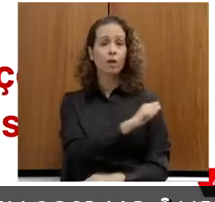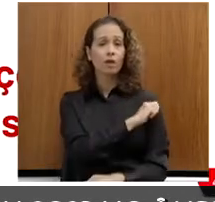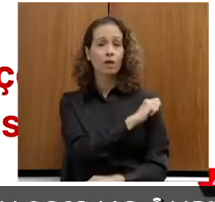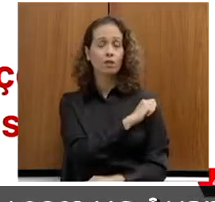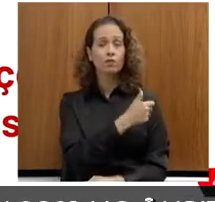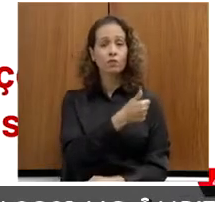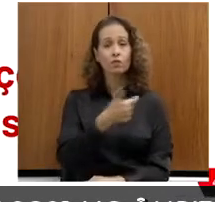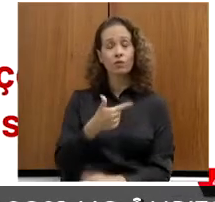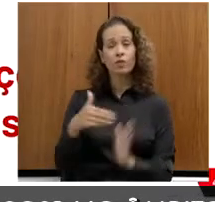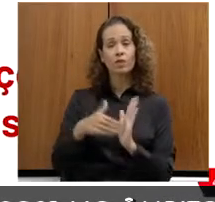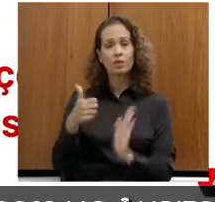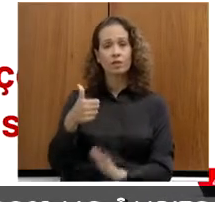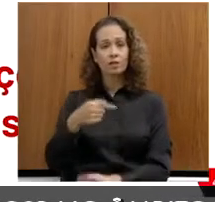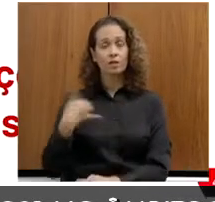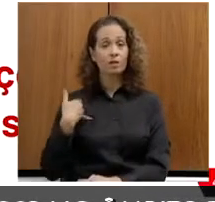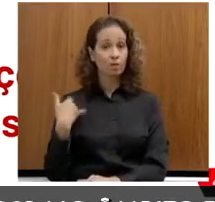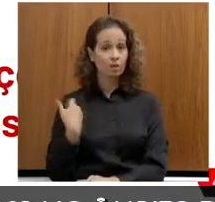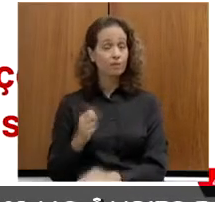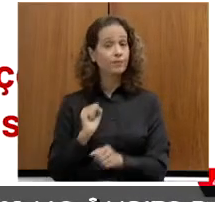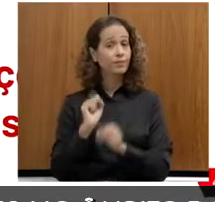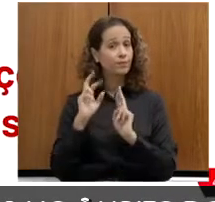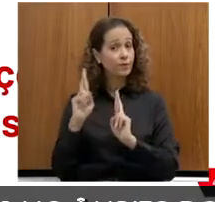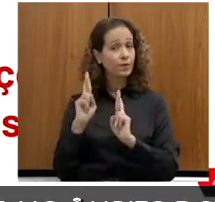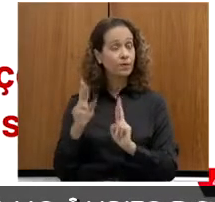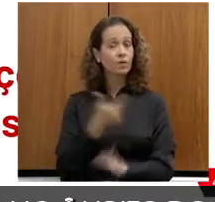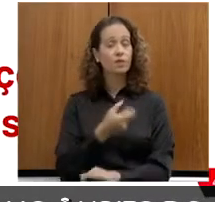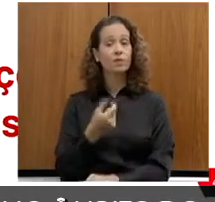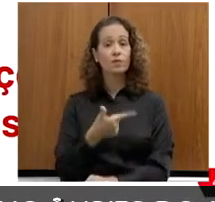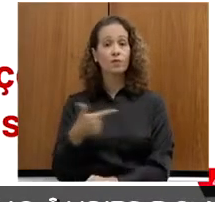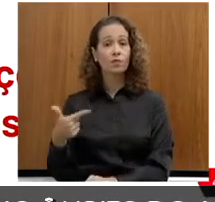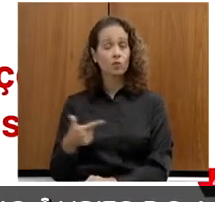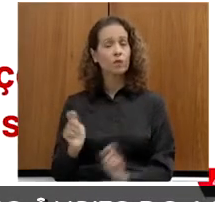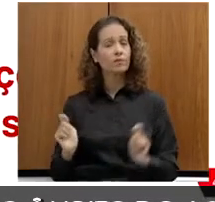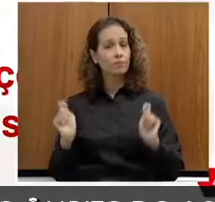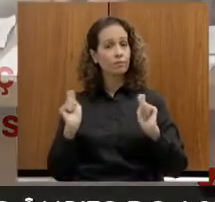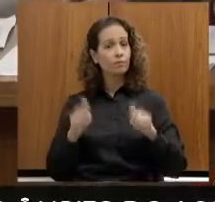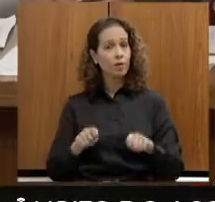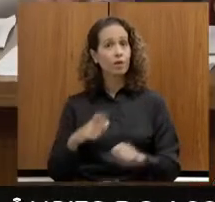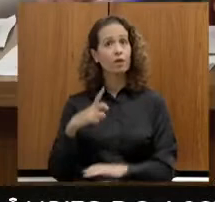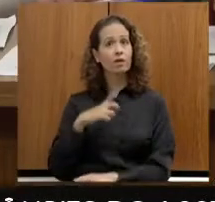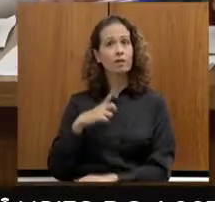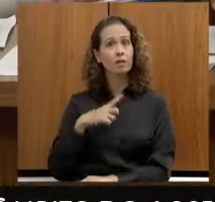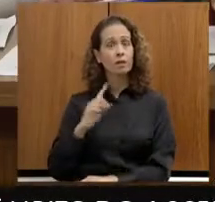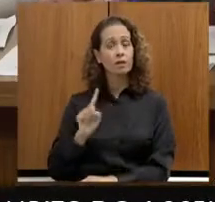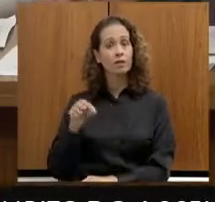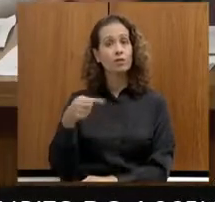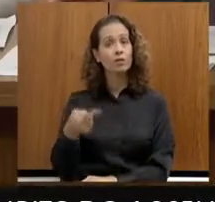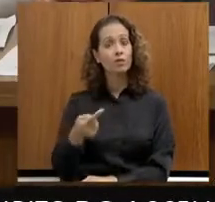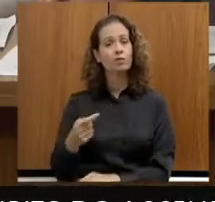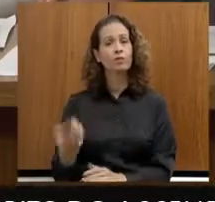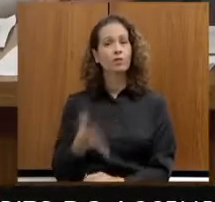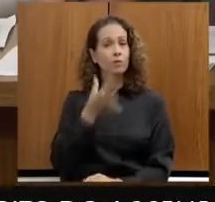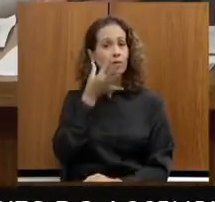anos. Esperamos que, em 2022, nós possamos realizar o GENG de forma presencial.